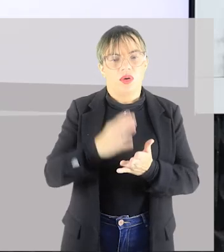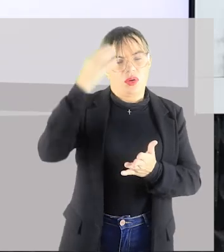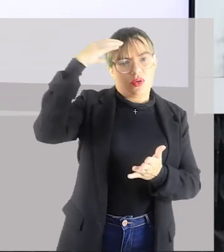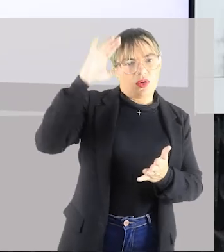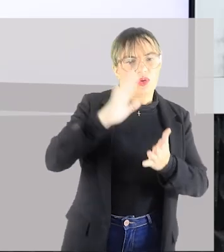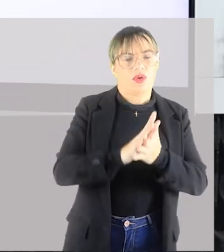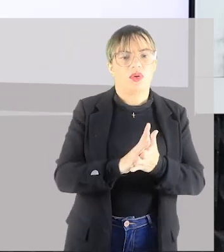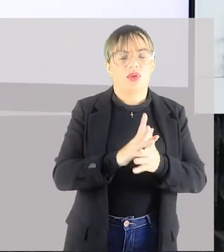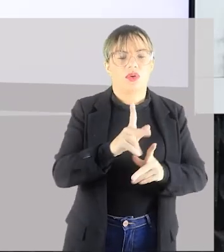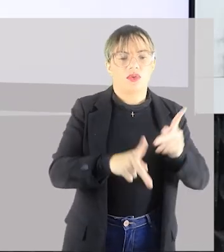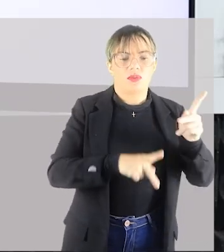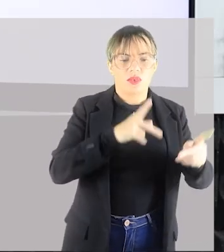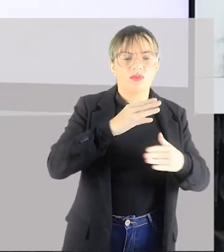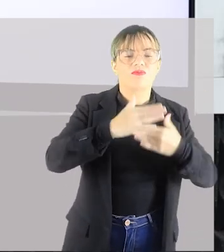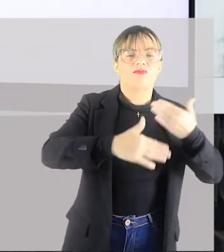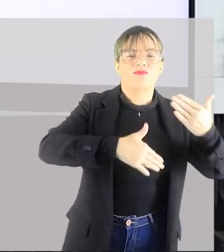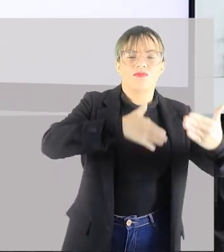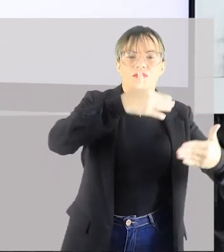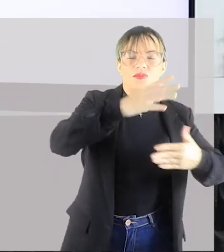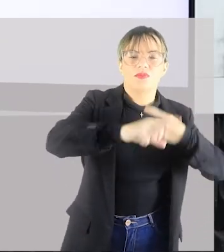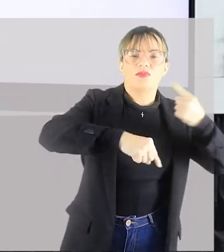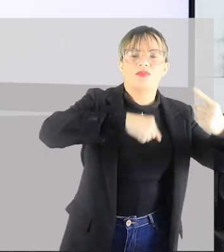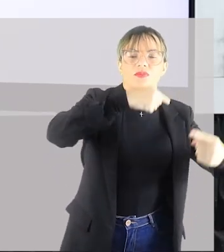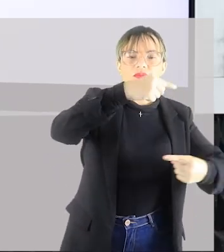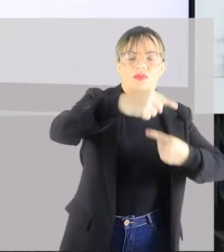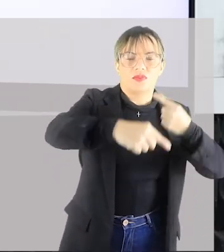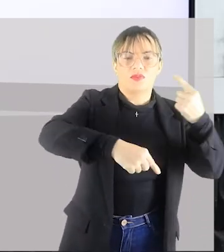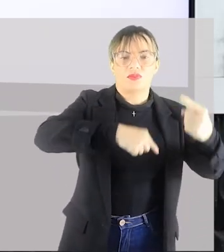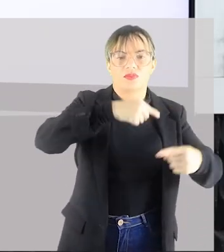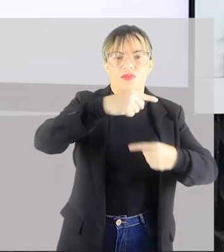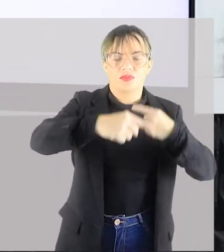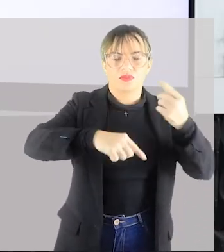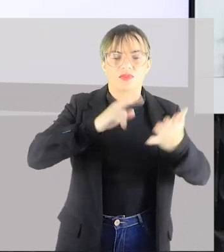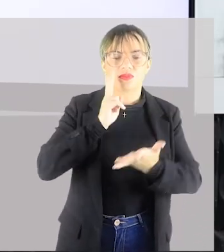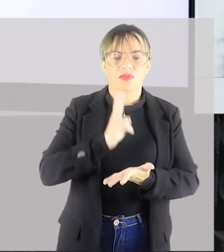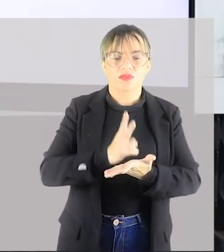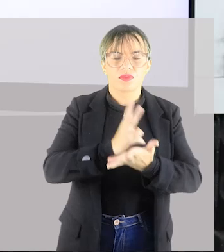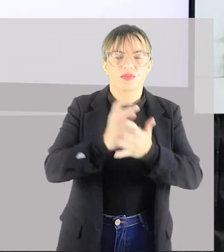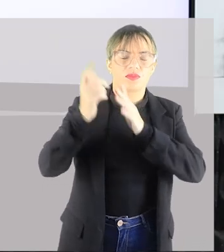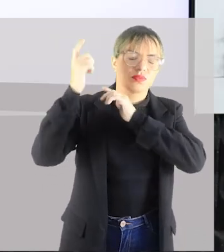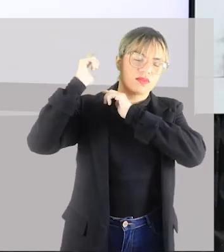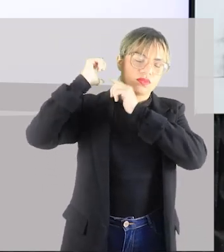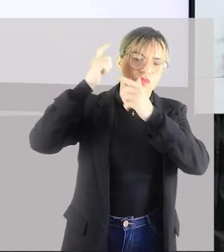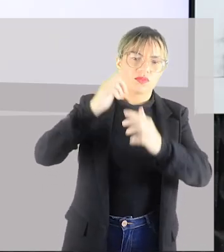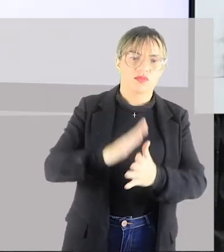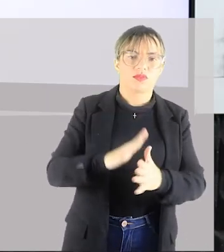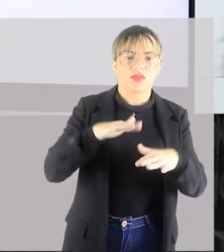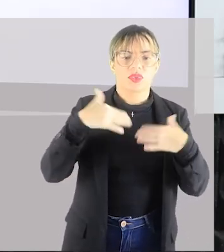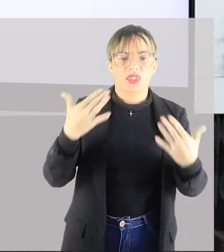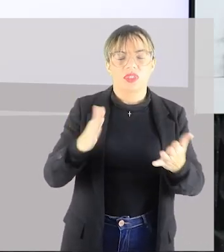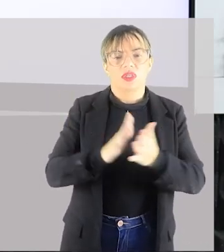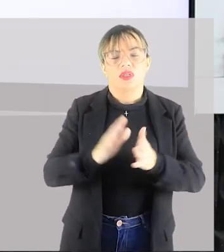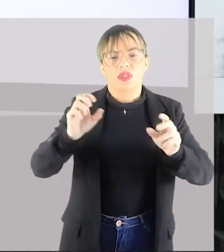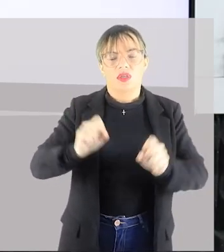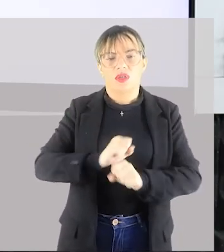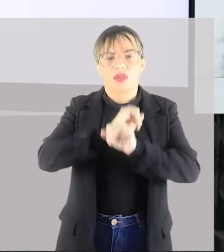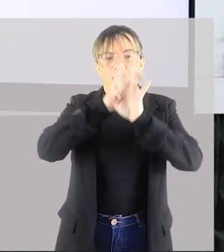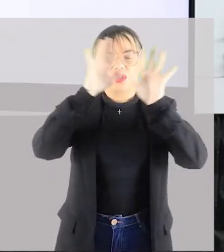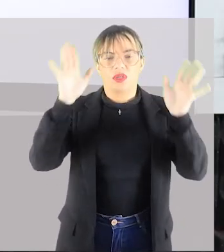ela é duradoura. Então, ela perpassa de geração para geração, mantendo a tradição, logicamente que às vezes